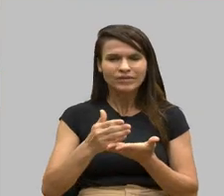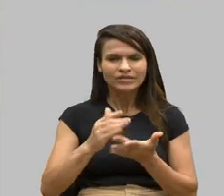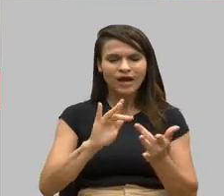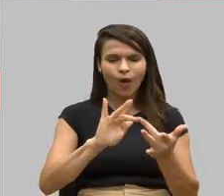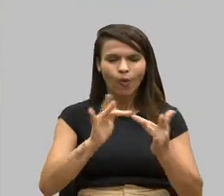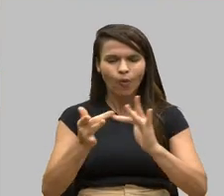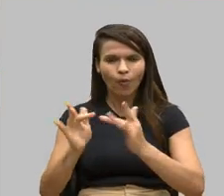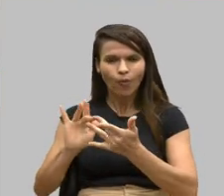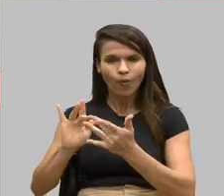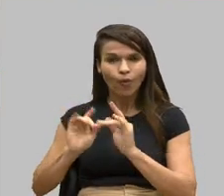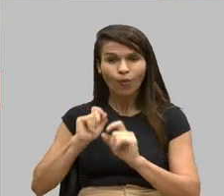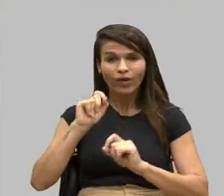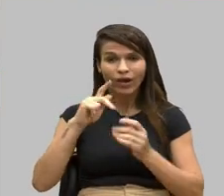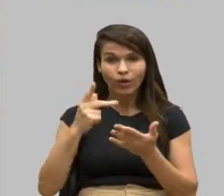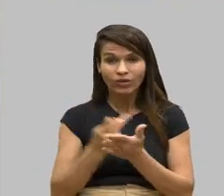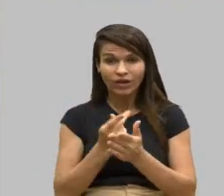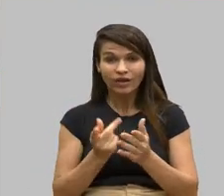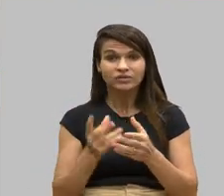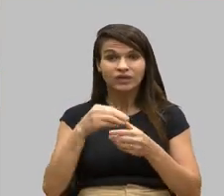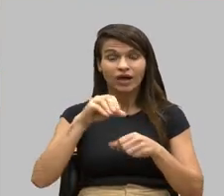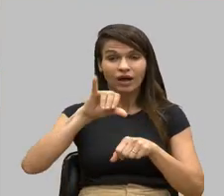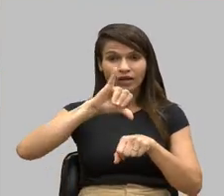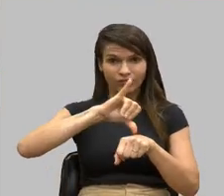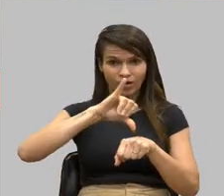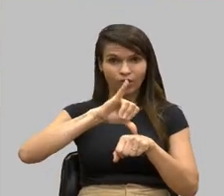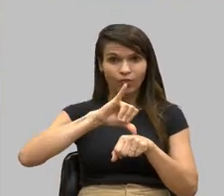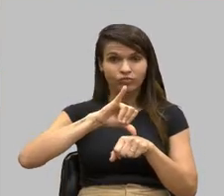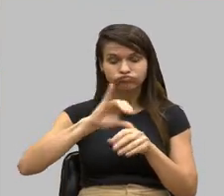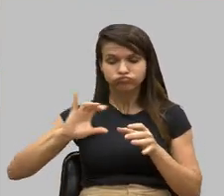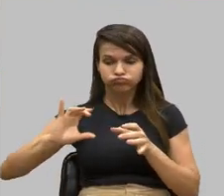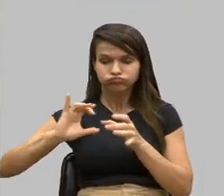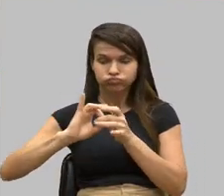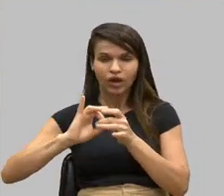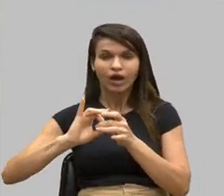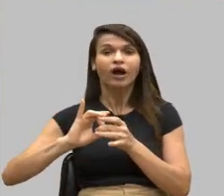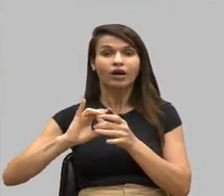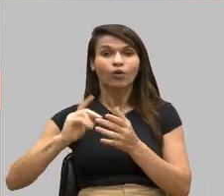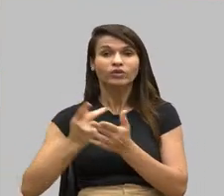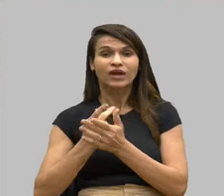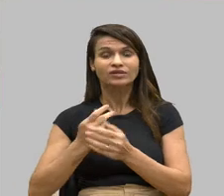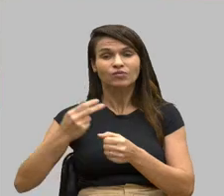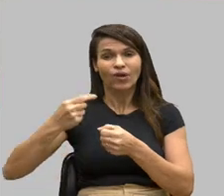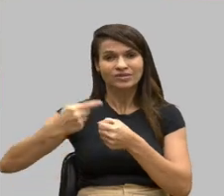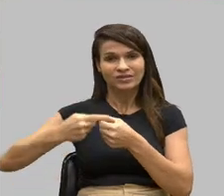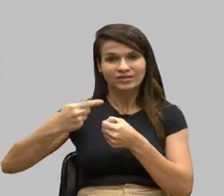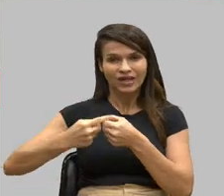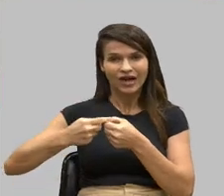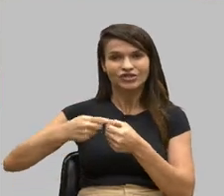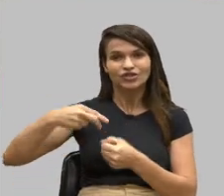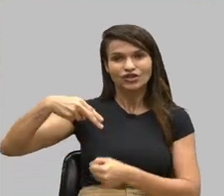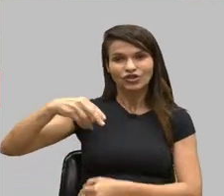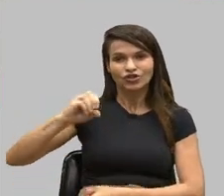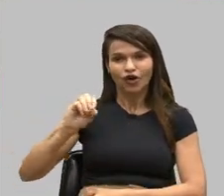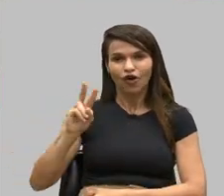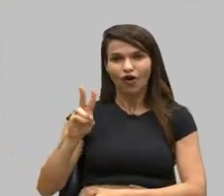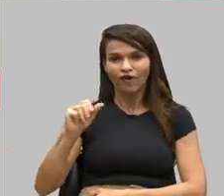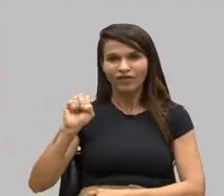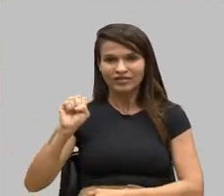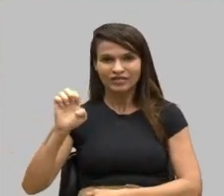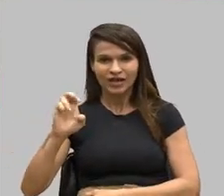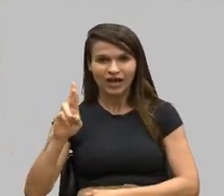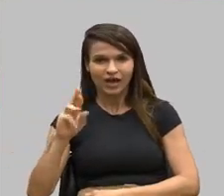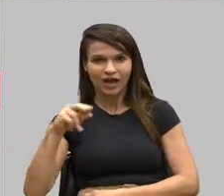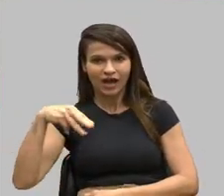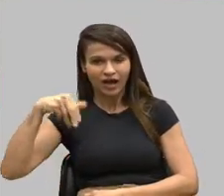acontece na capital com a cidade de Nova Serrana. E elas estão aqui, as duas mães, estão aqui, vieram, estão presentes